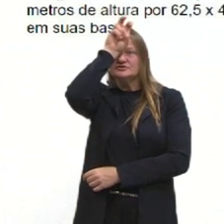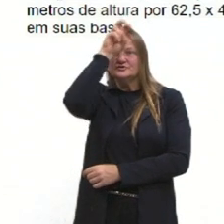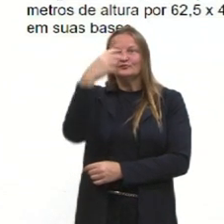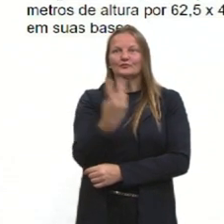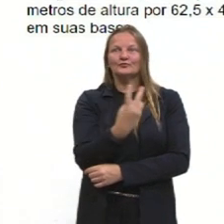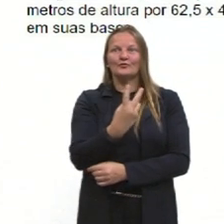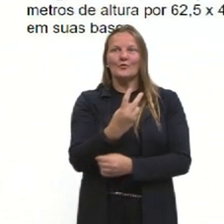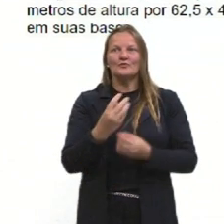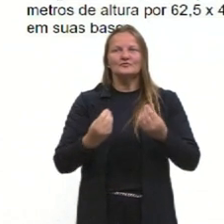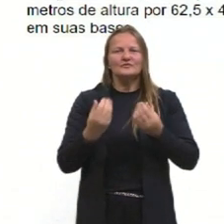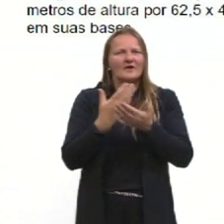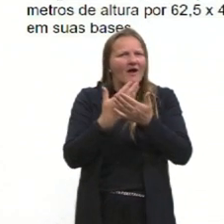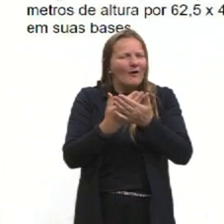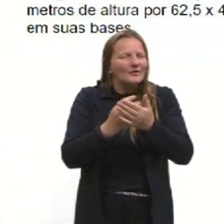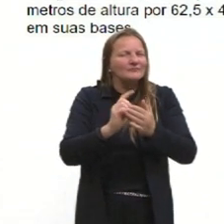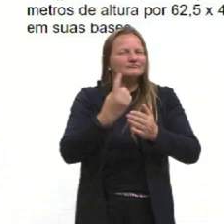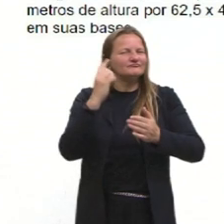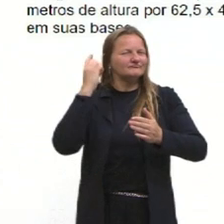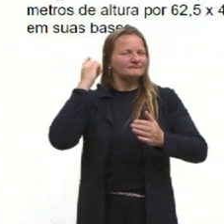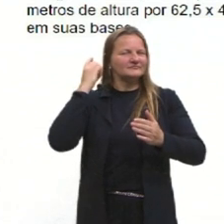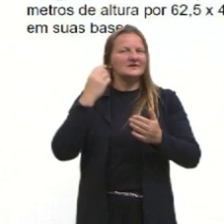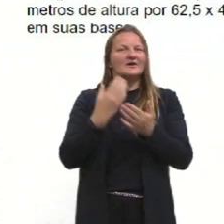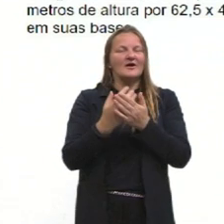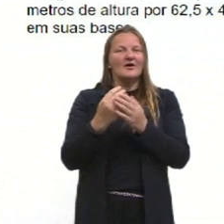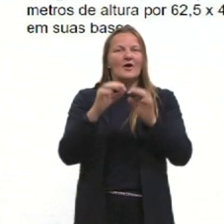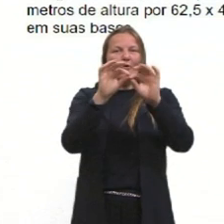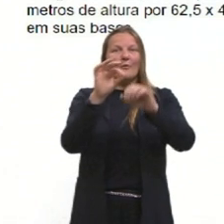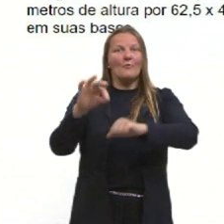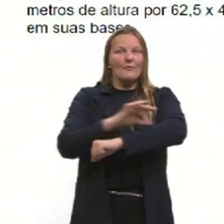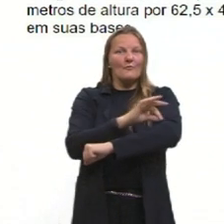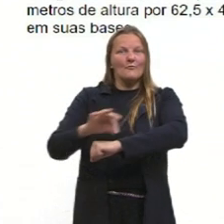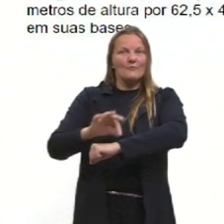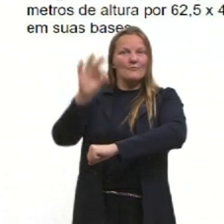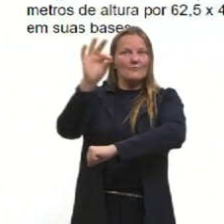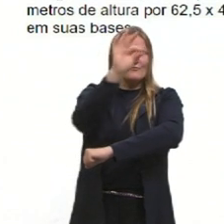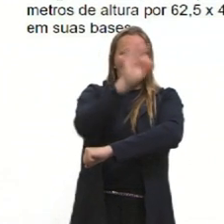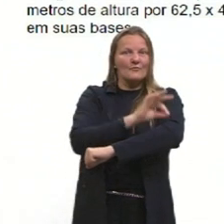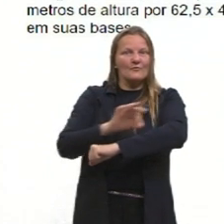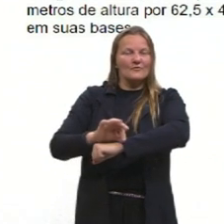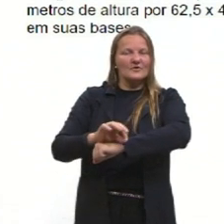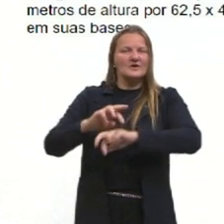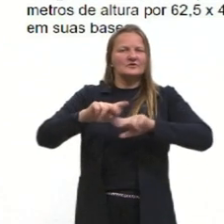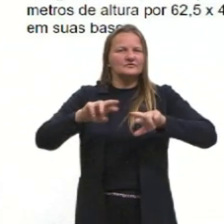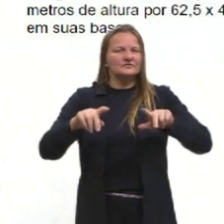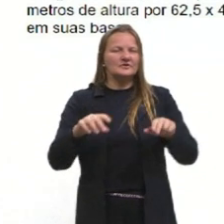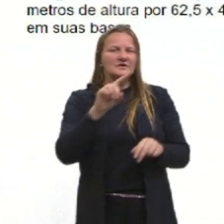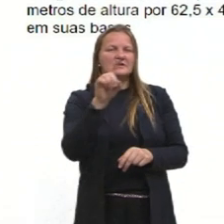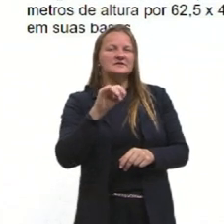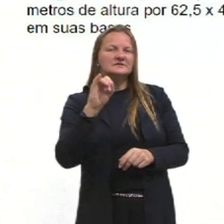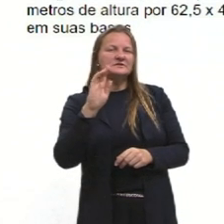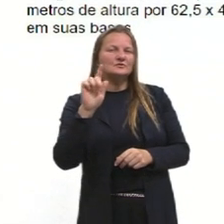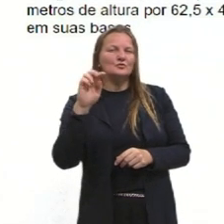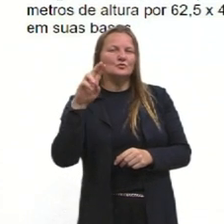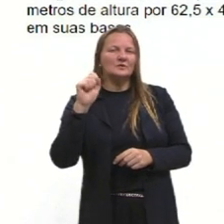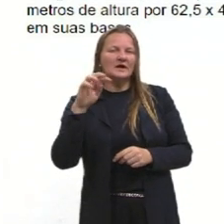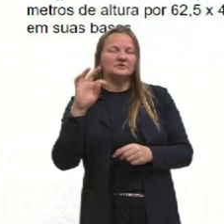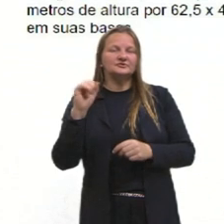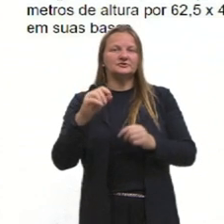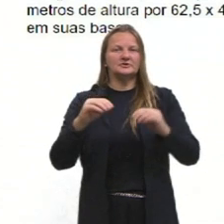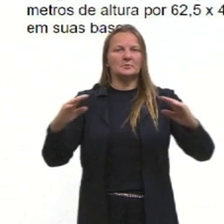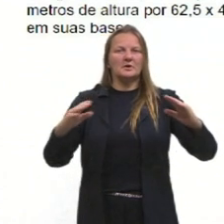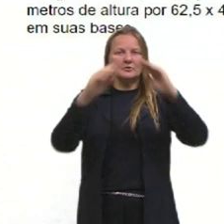Lembram que nessa aula a gente discutiu a arquitetura, a diferença do zigurate da Mesopotâmia para as